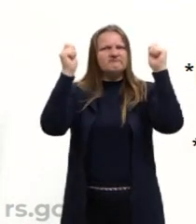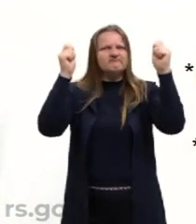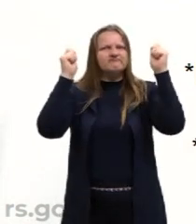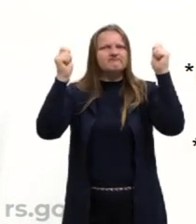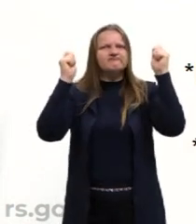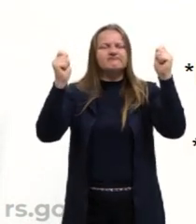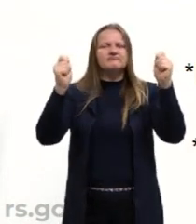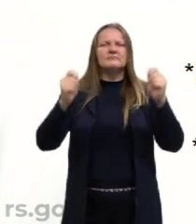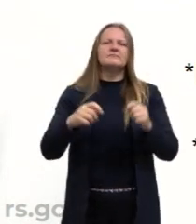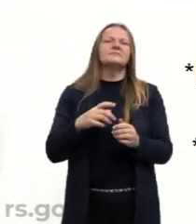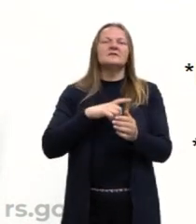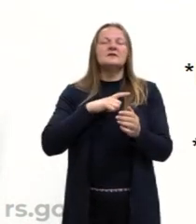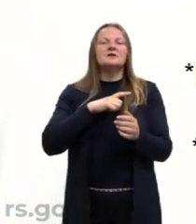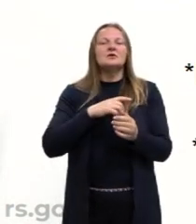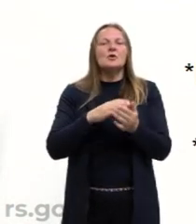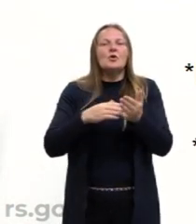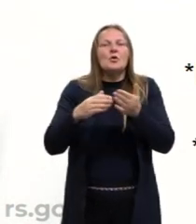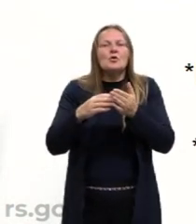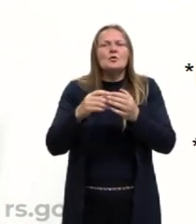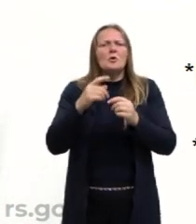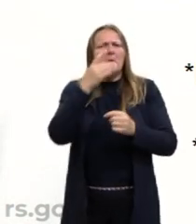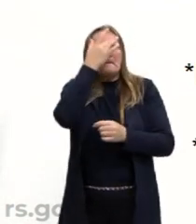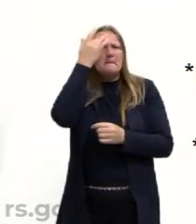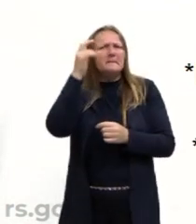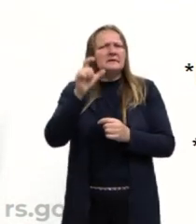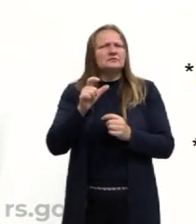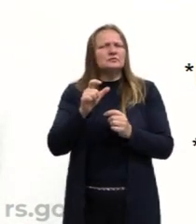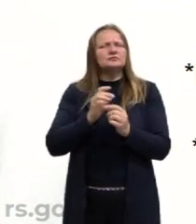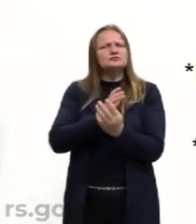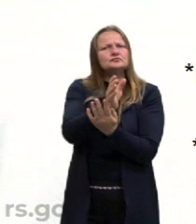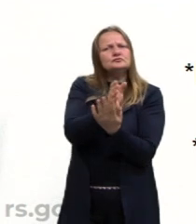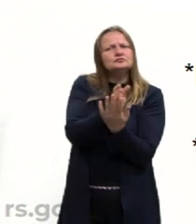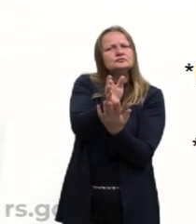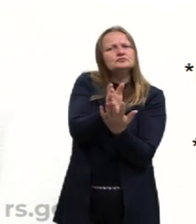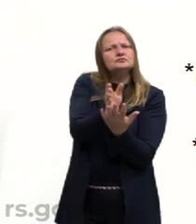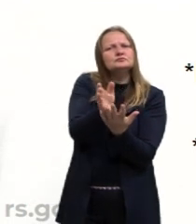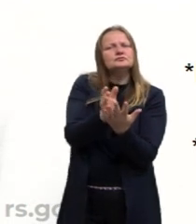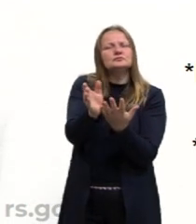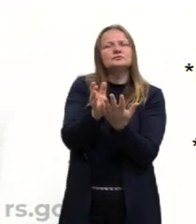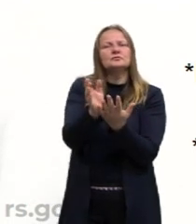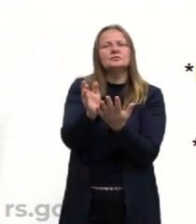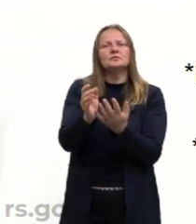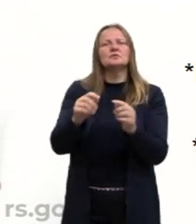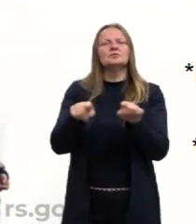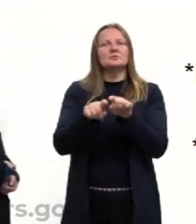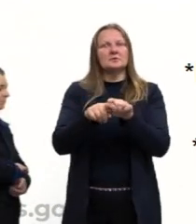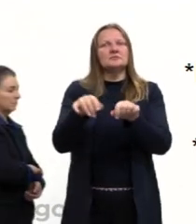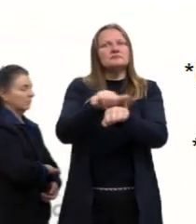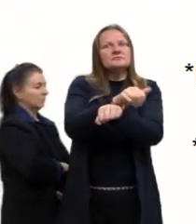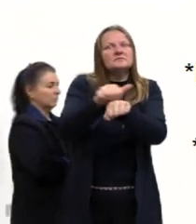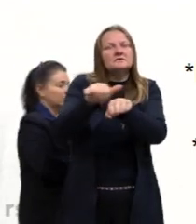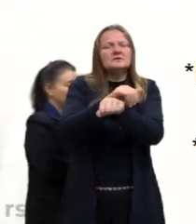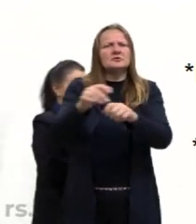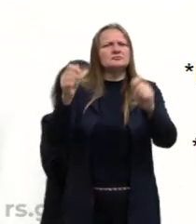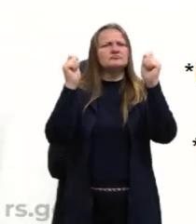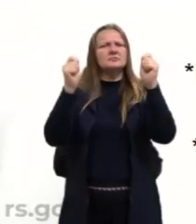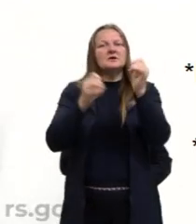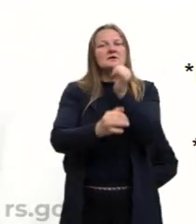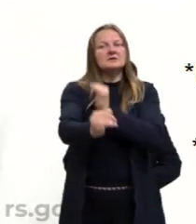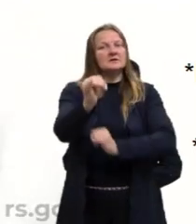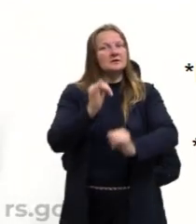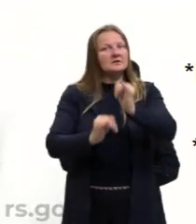que até então eram feitos de outras formas, hoje são via esses meios de comunicação, principalmente, né? A internet.